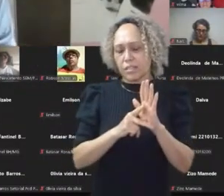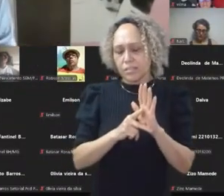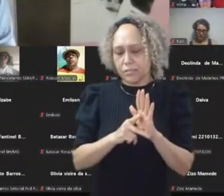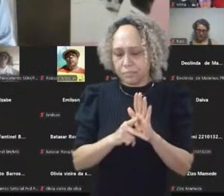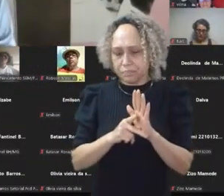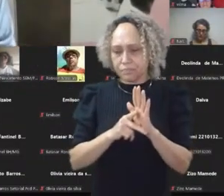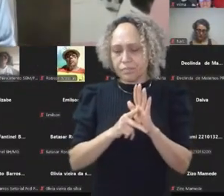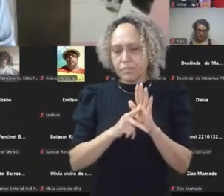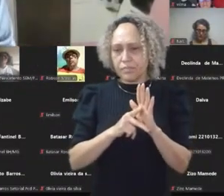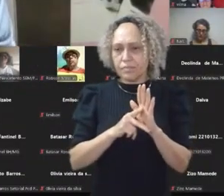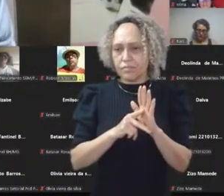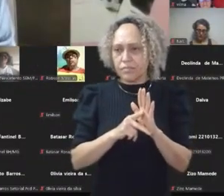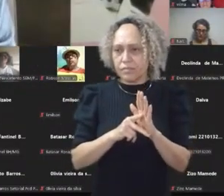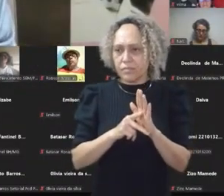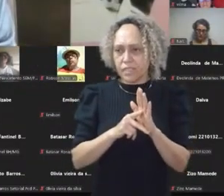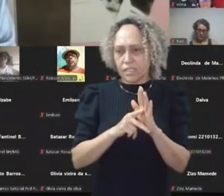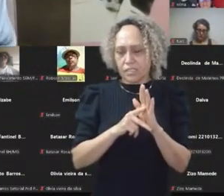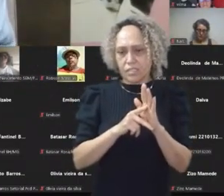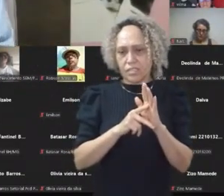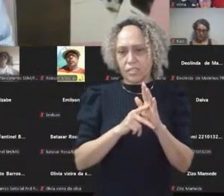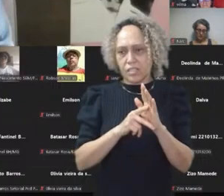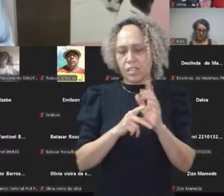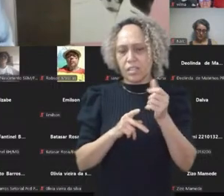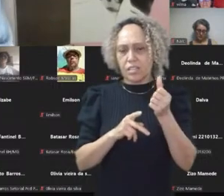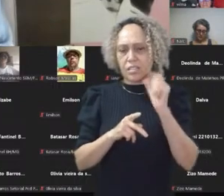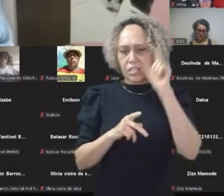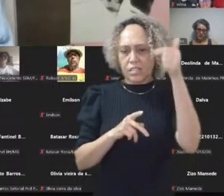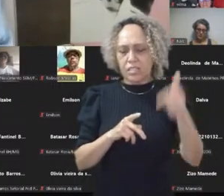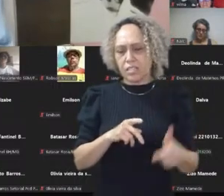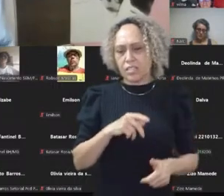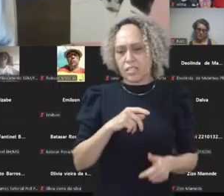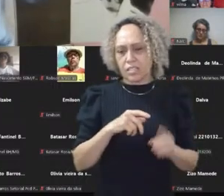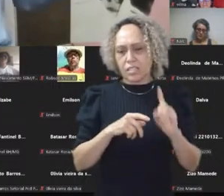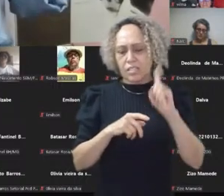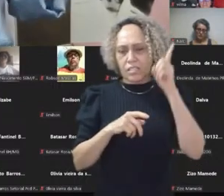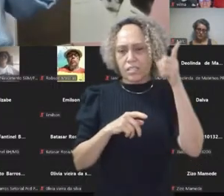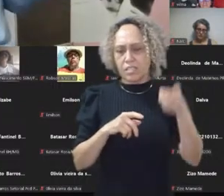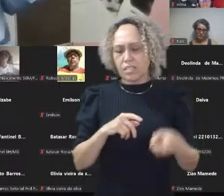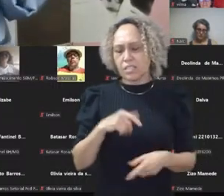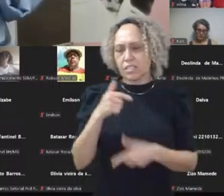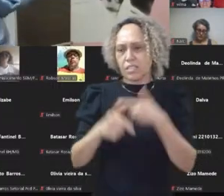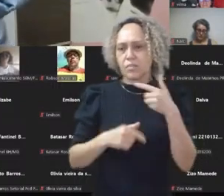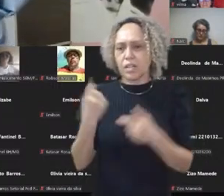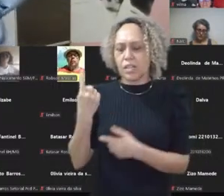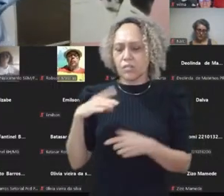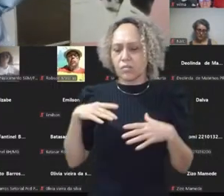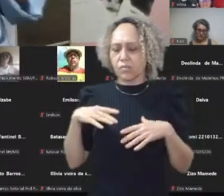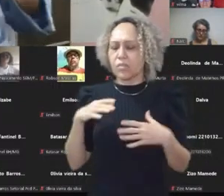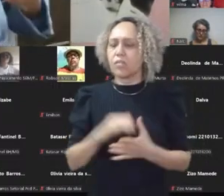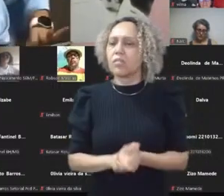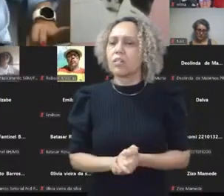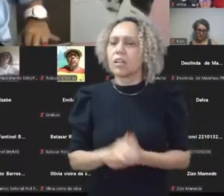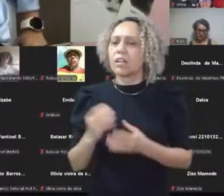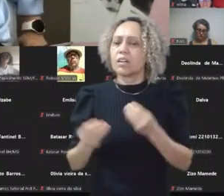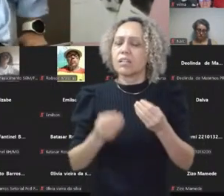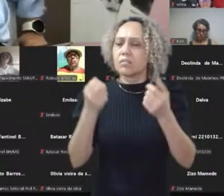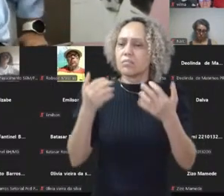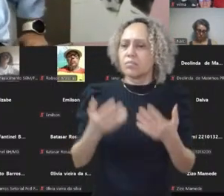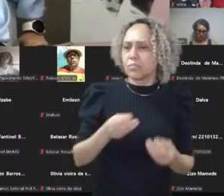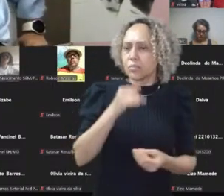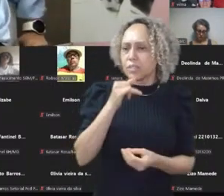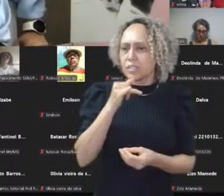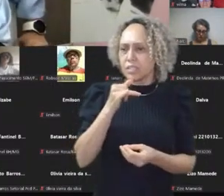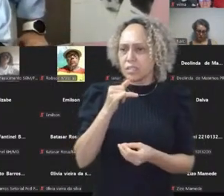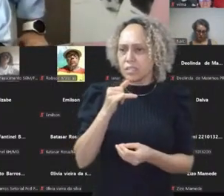qualquer pontinho desse que seja mais relevante, que vocês estão vendo ali, que é mais redondinho, ele pode ter a mesma relevância que uma organização social.